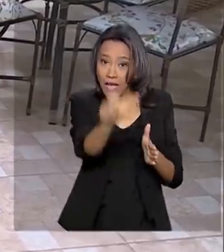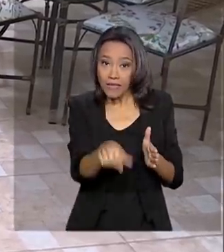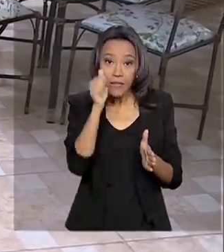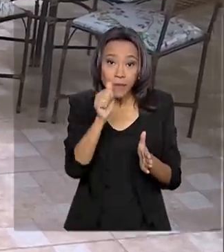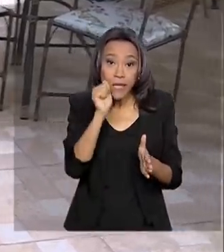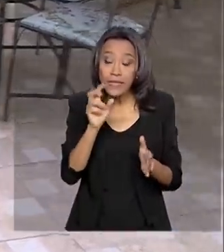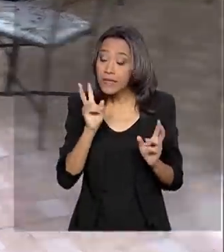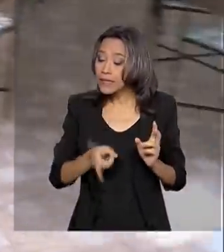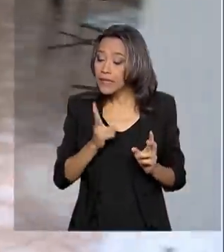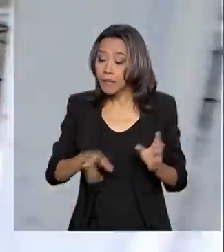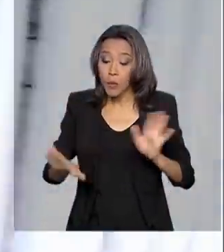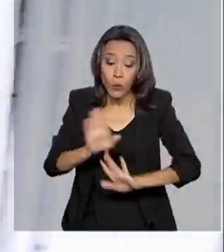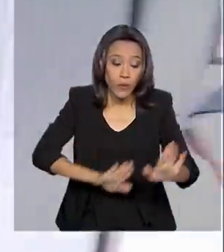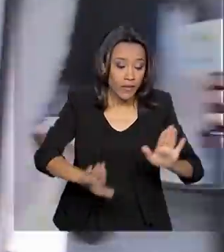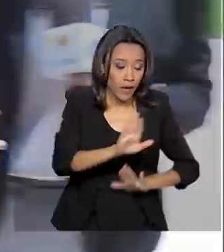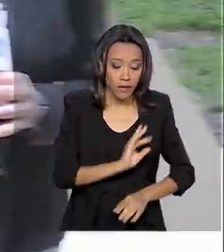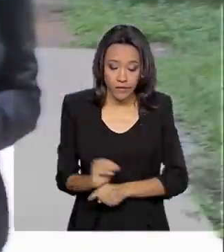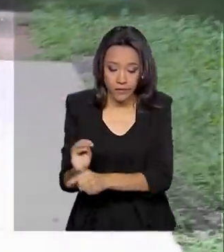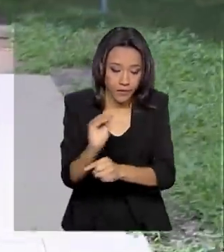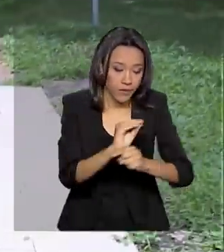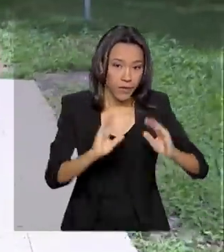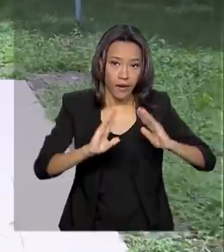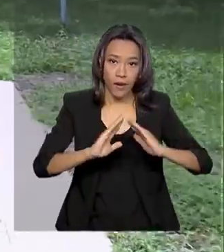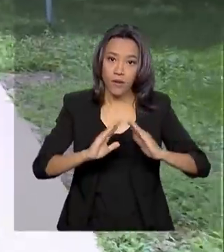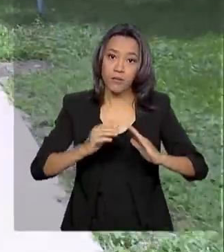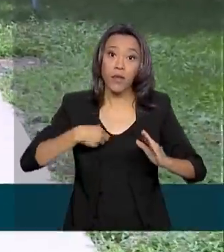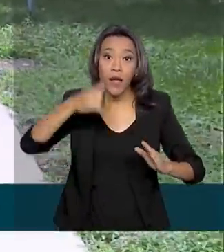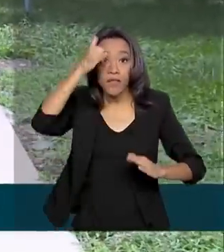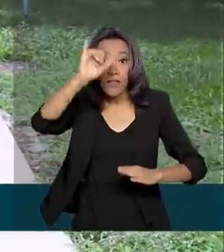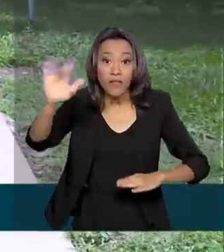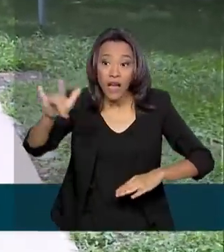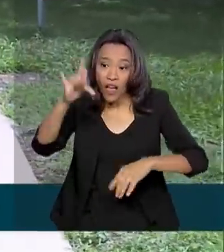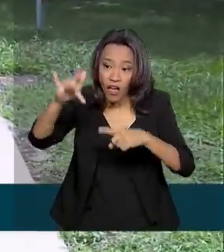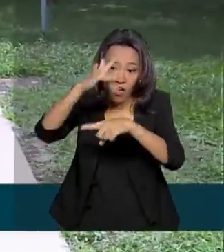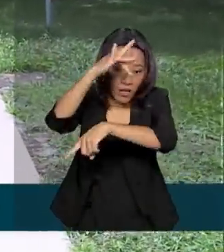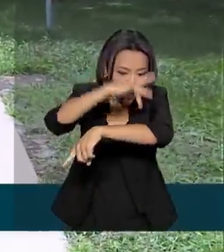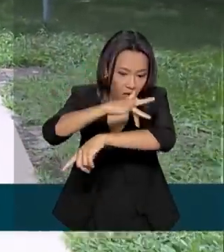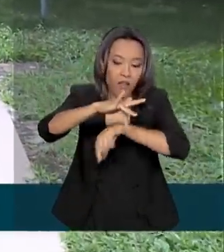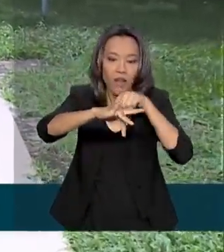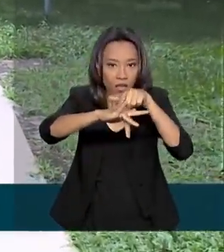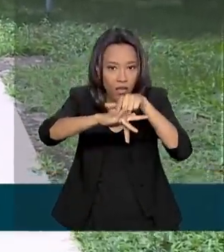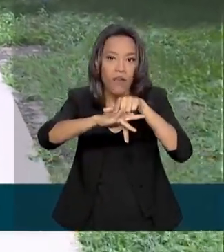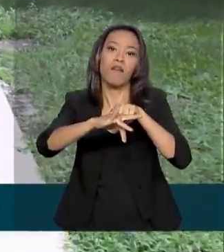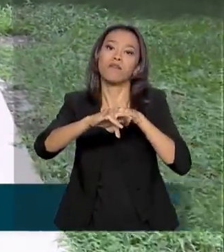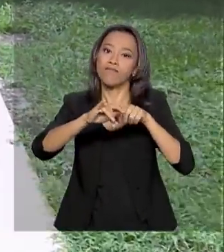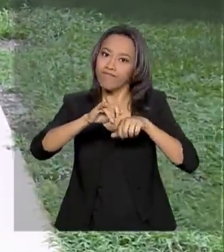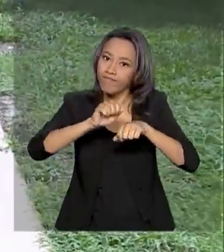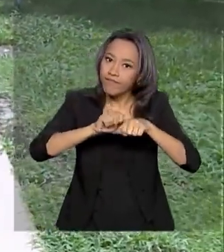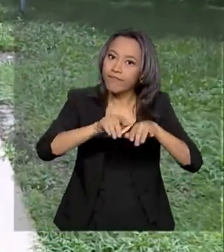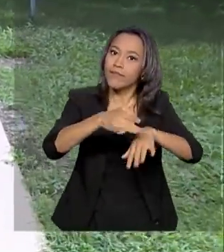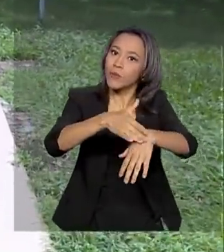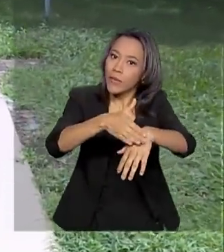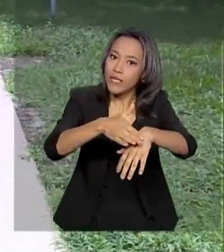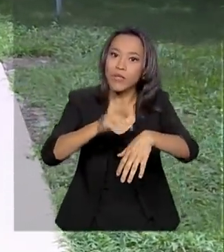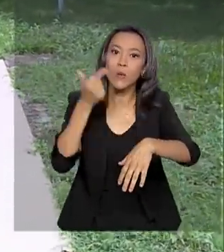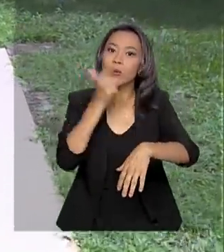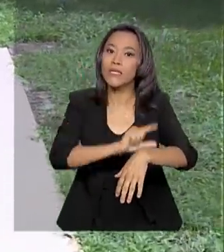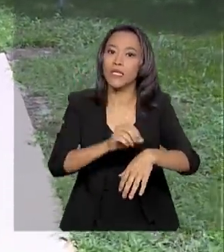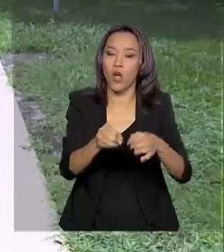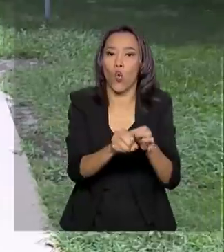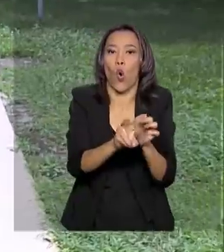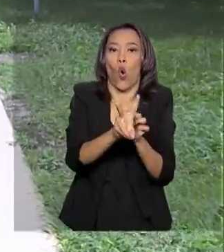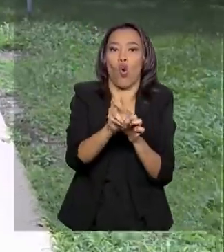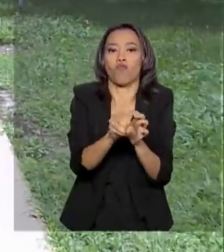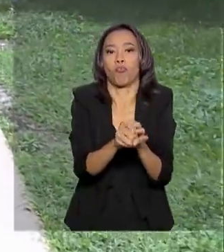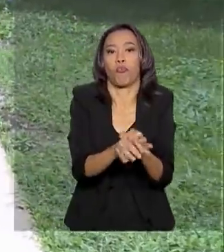todos os cuidados na casa dela para evitar que o Aedes aegypti, o mosquito transmissor da dengue, não consiga se criar aqui. Mas se